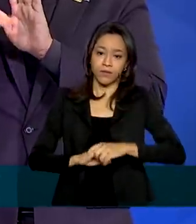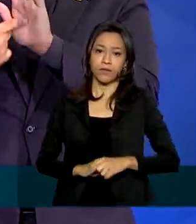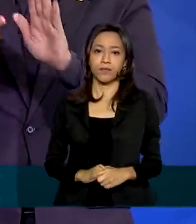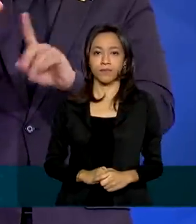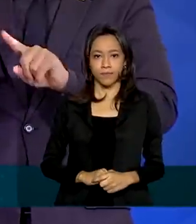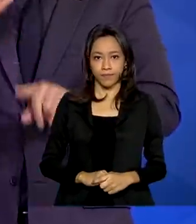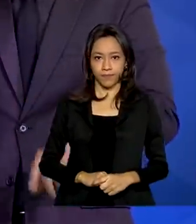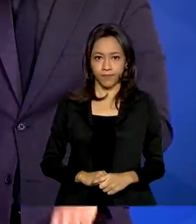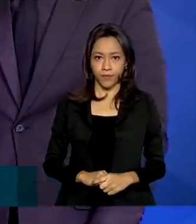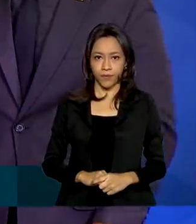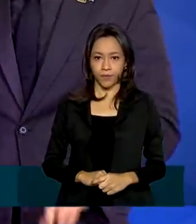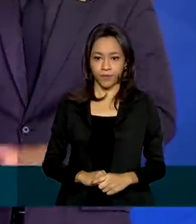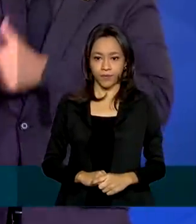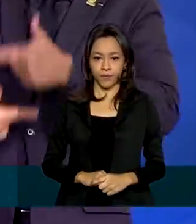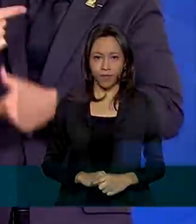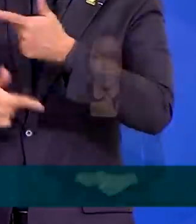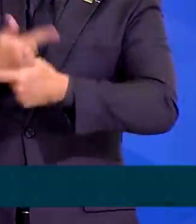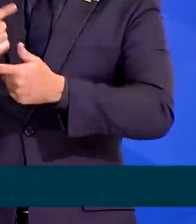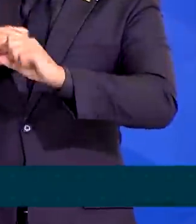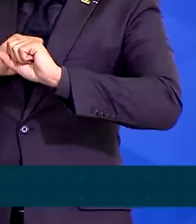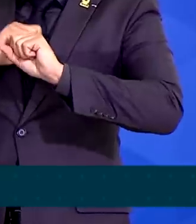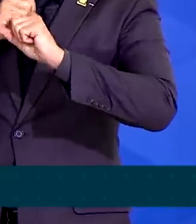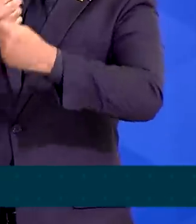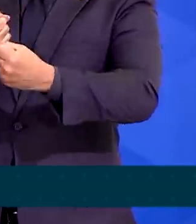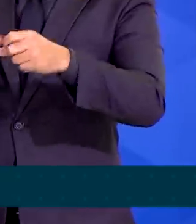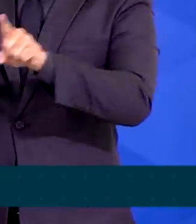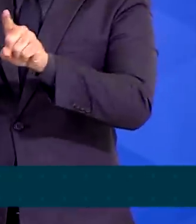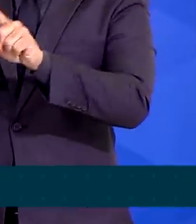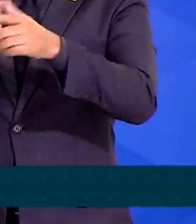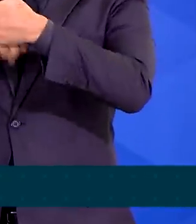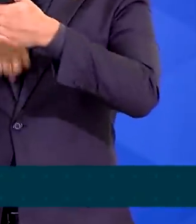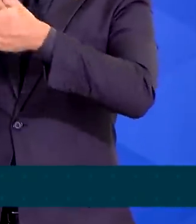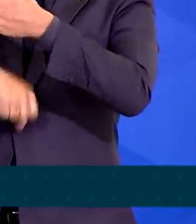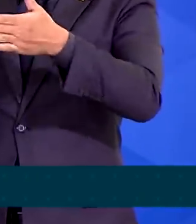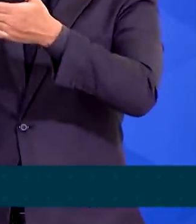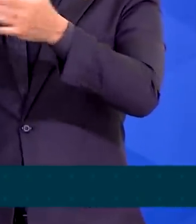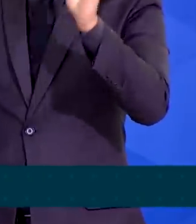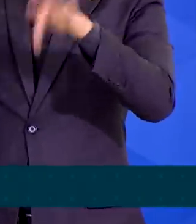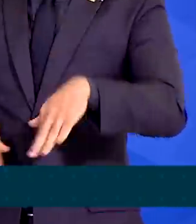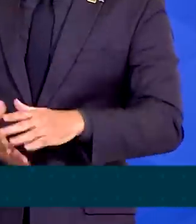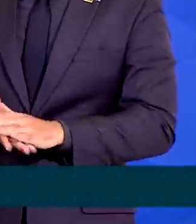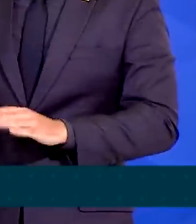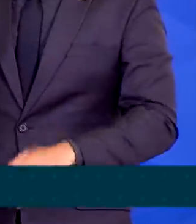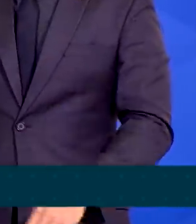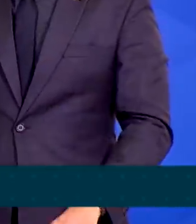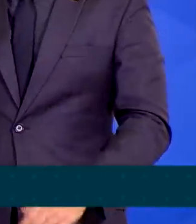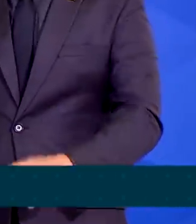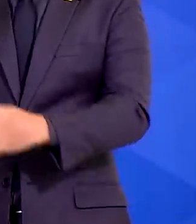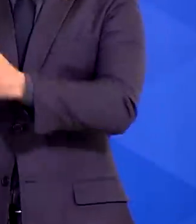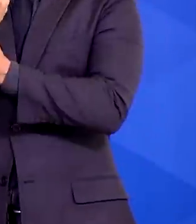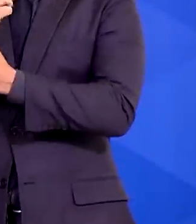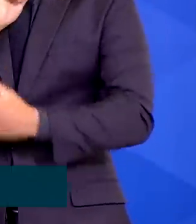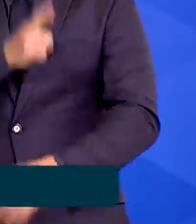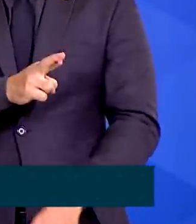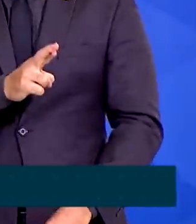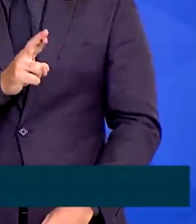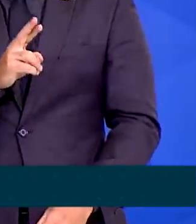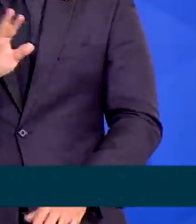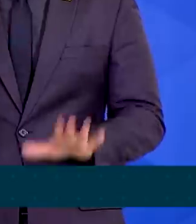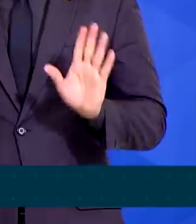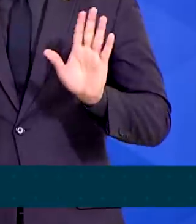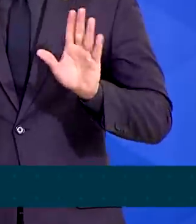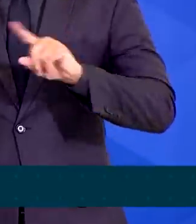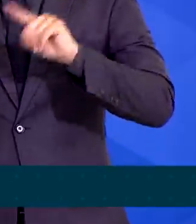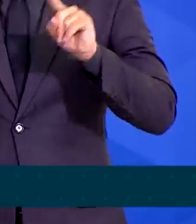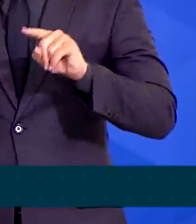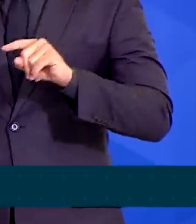prometer é muito trabalho, muita resiliência e luta até o final. Nós não podemos garantir o resultado final, mas nós